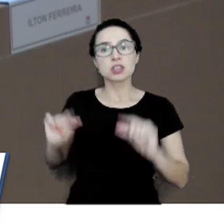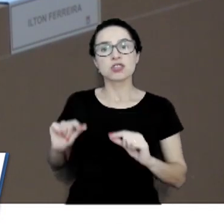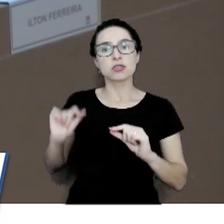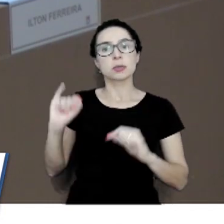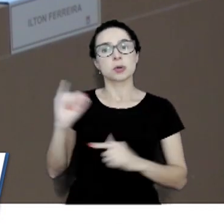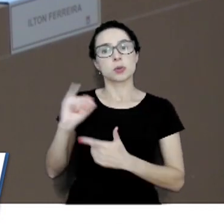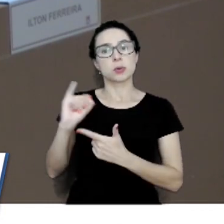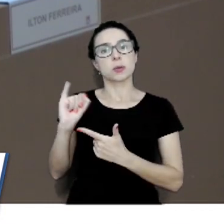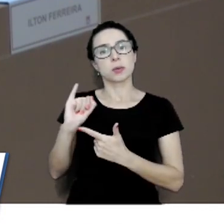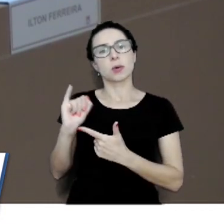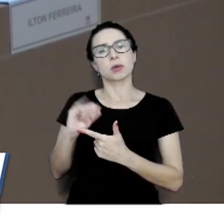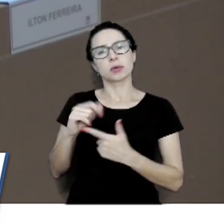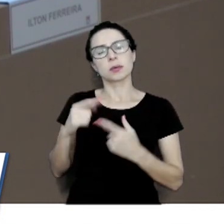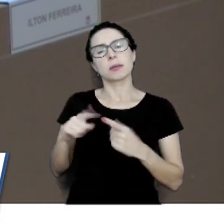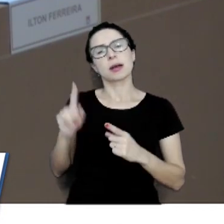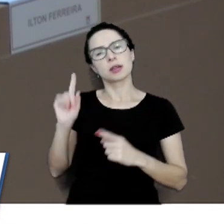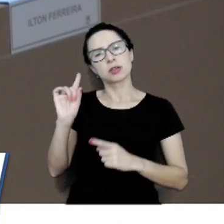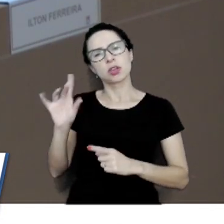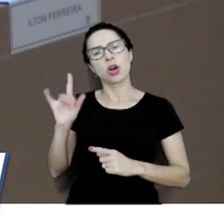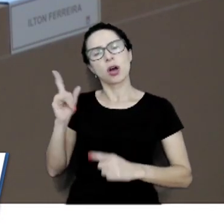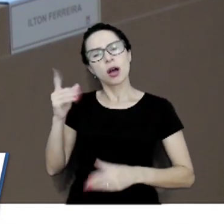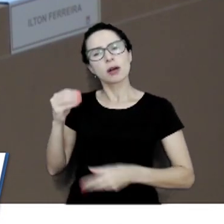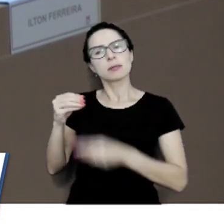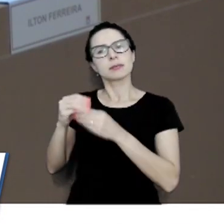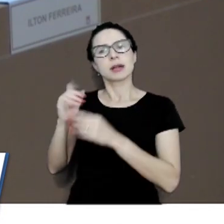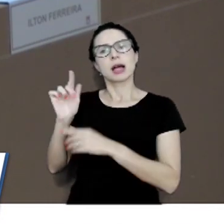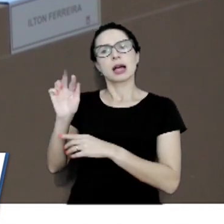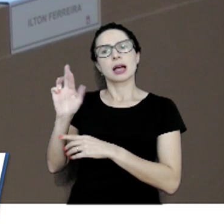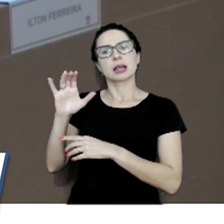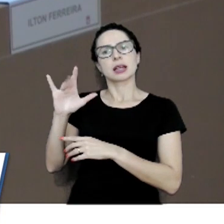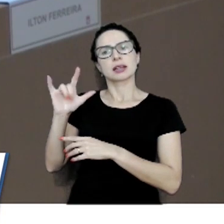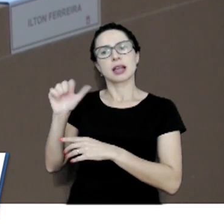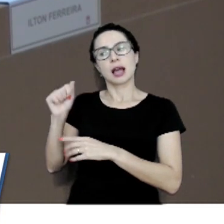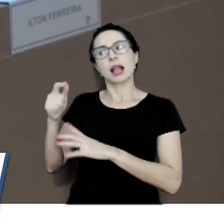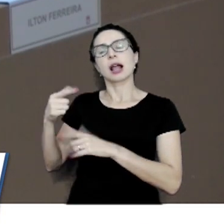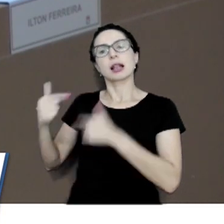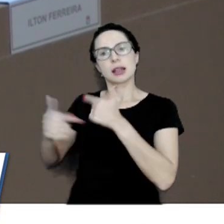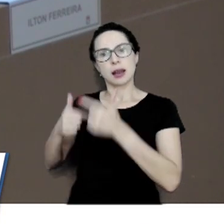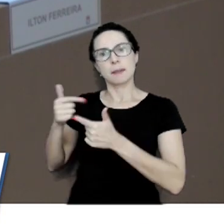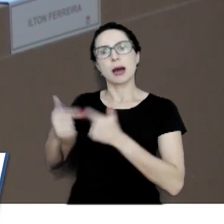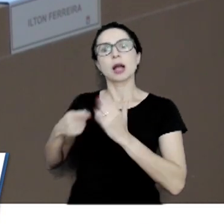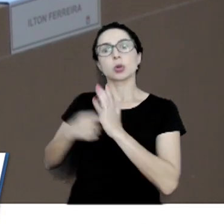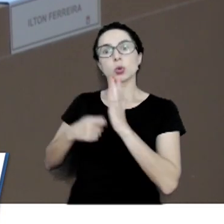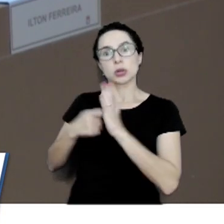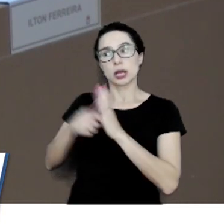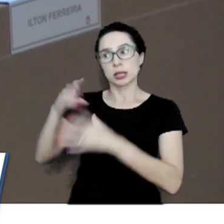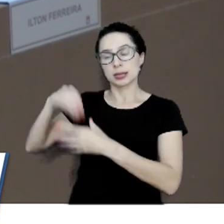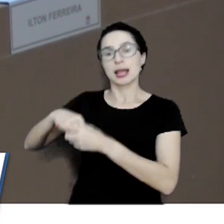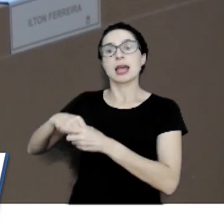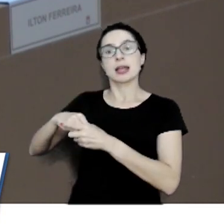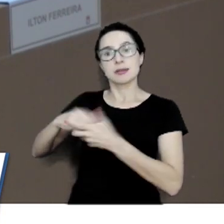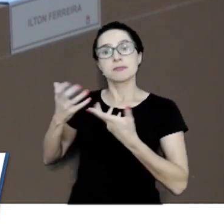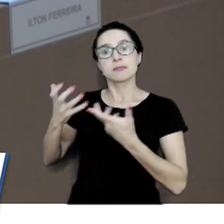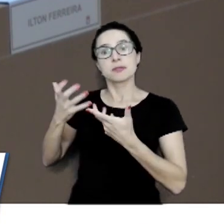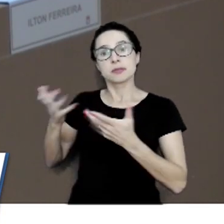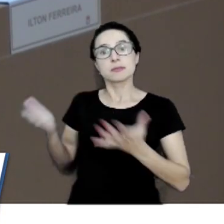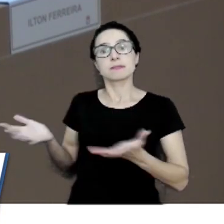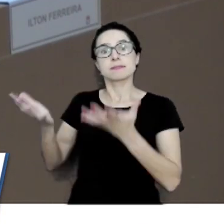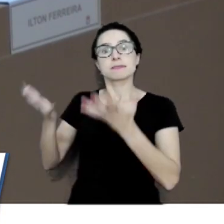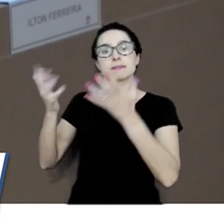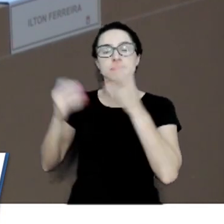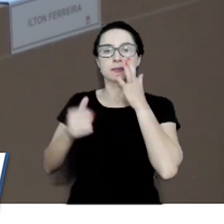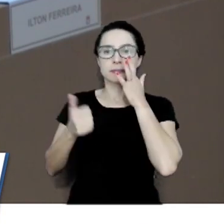impostos. Mas, só para que salientar, que a Dra. Graciela já vem também fazendo um trabalho muito grande lá e está muito avançado. Ok?